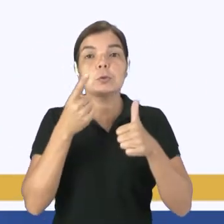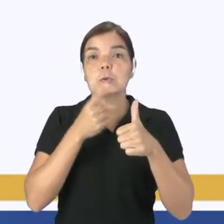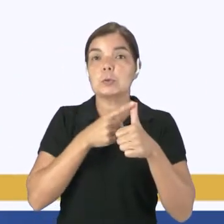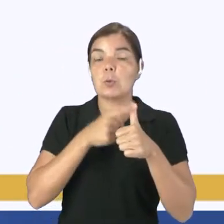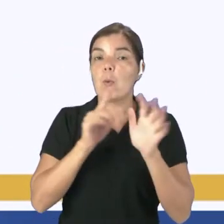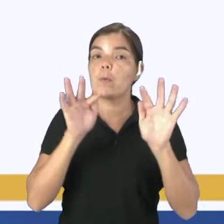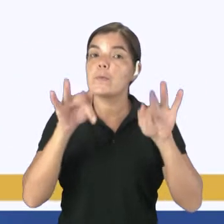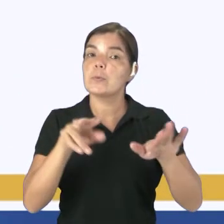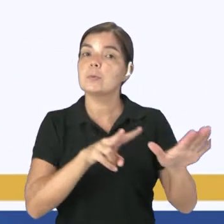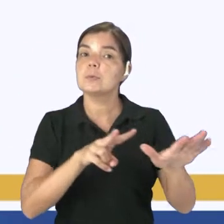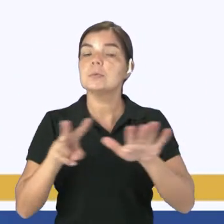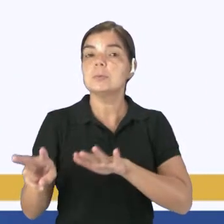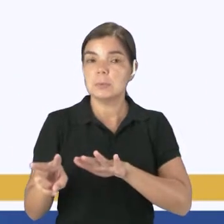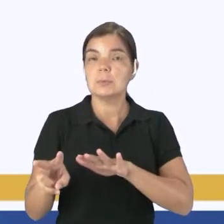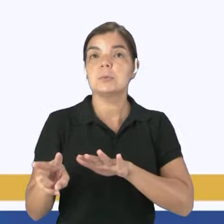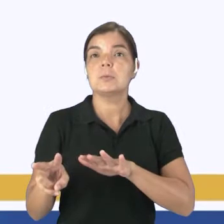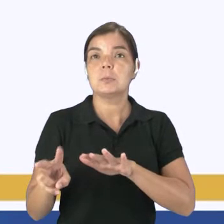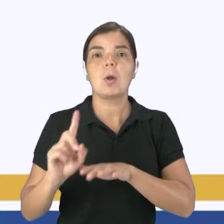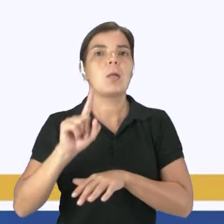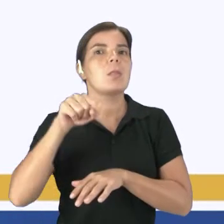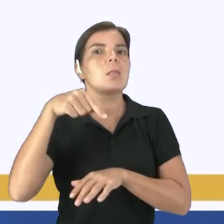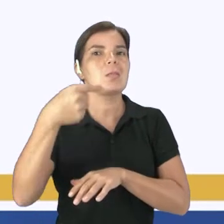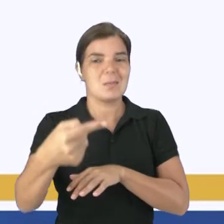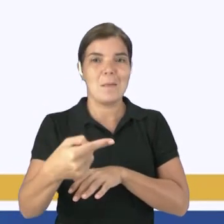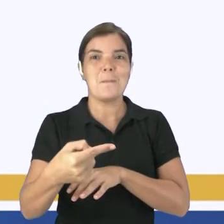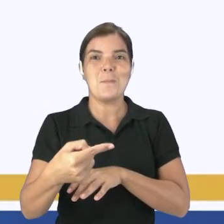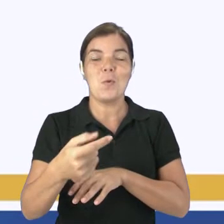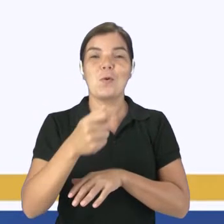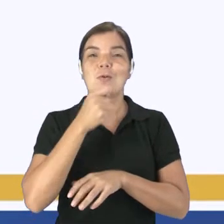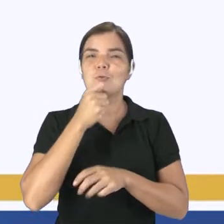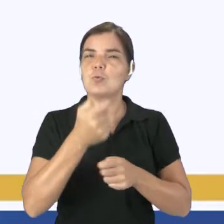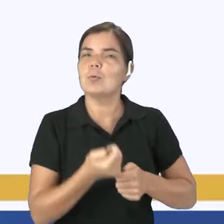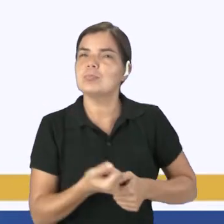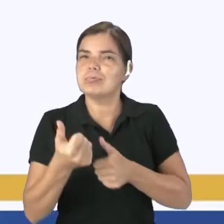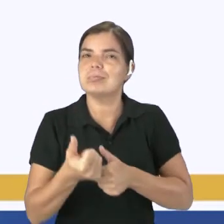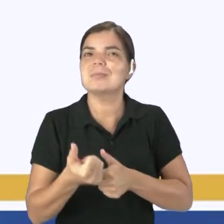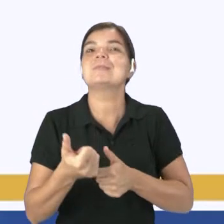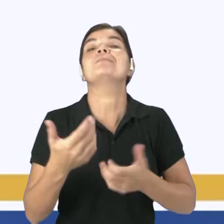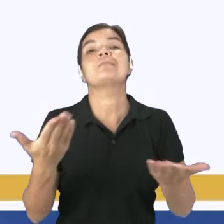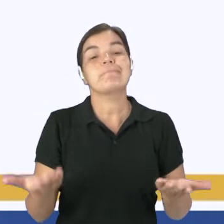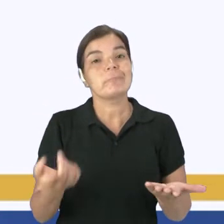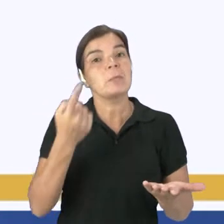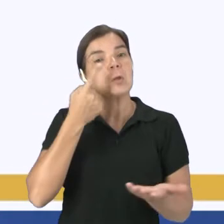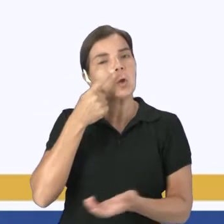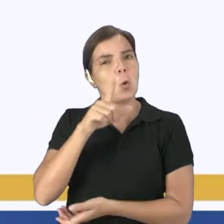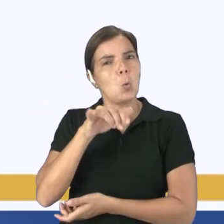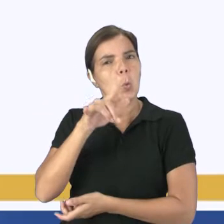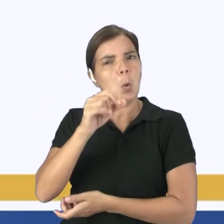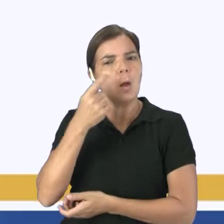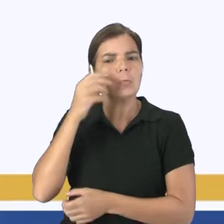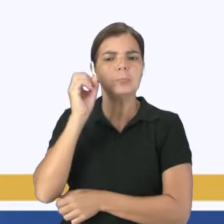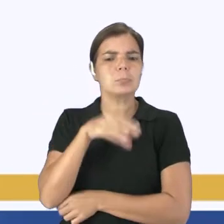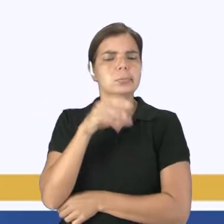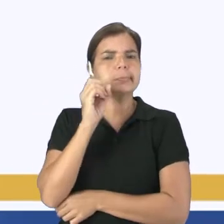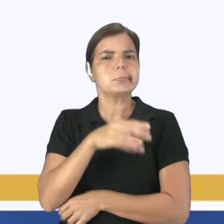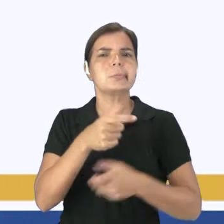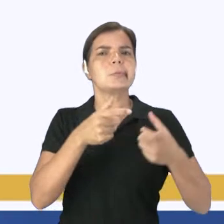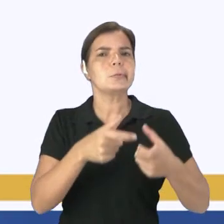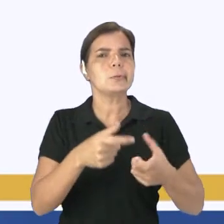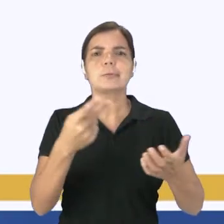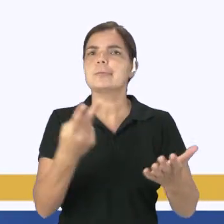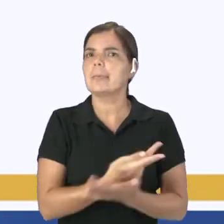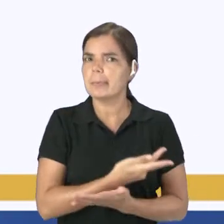semana depois da virada de ano, tá? Então, esse lixo, se você faz o descarte dele em um local inadequado,